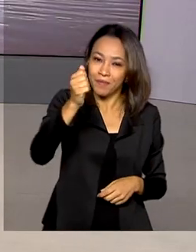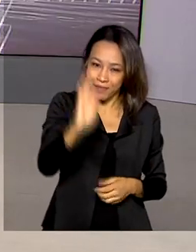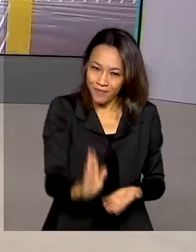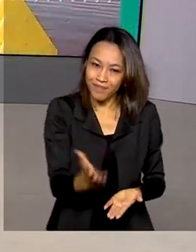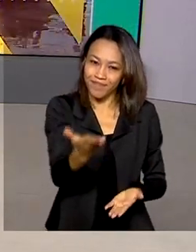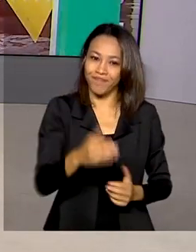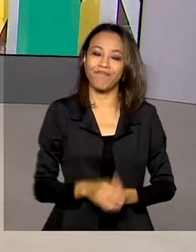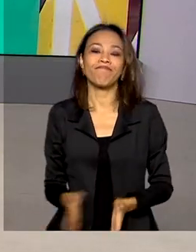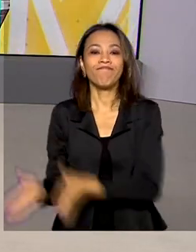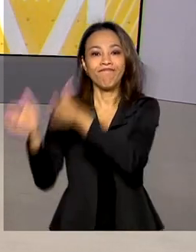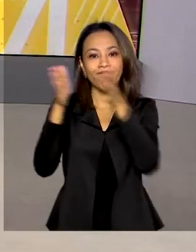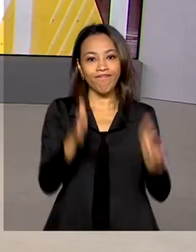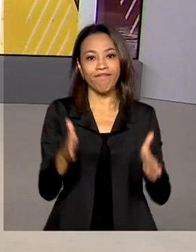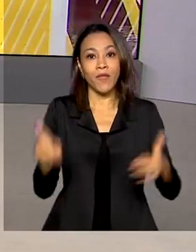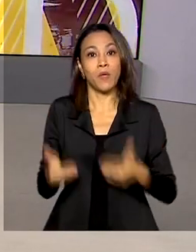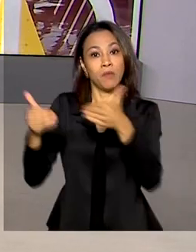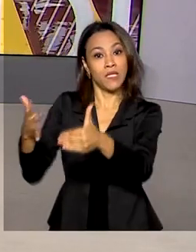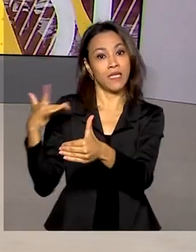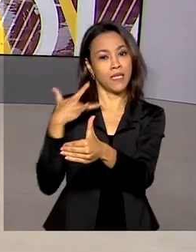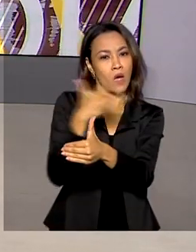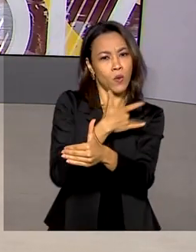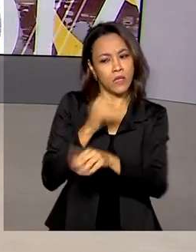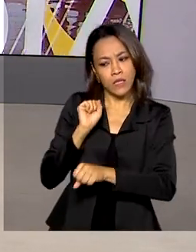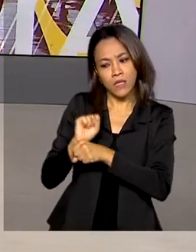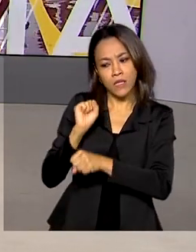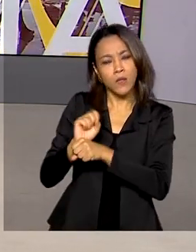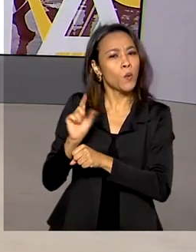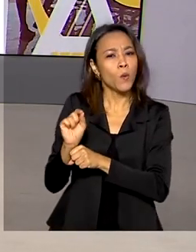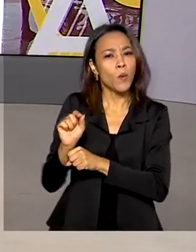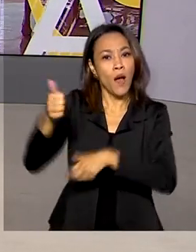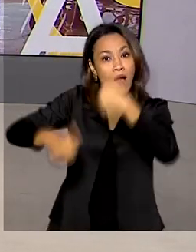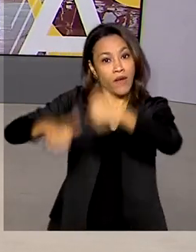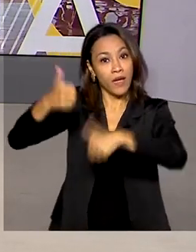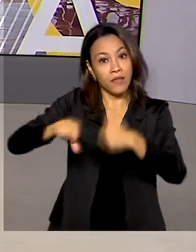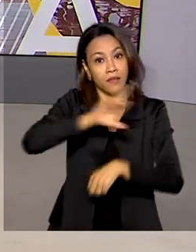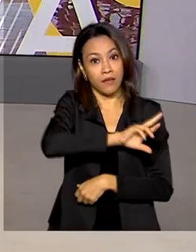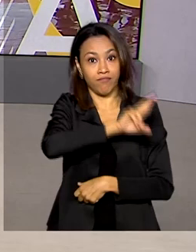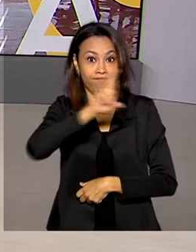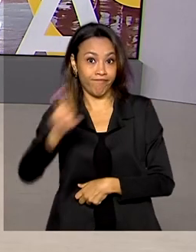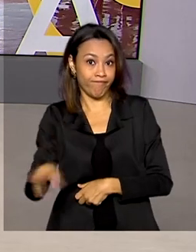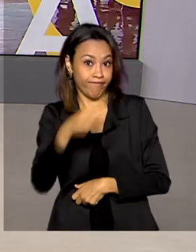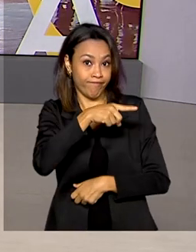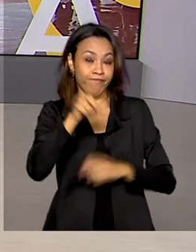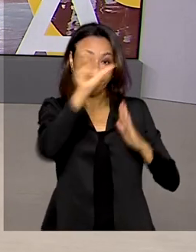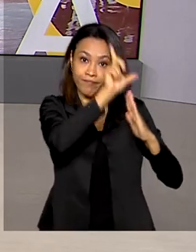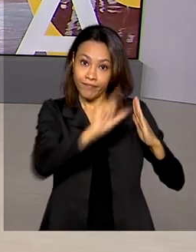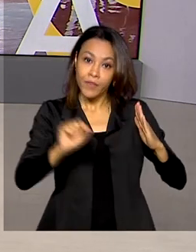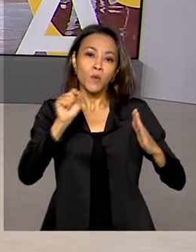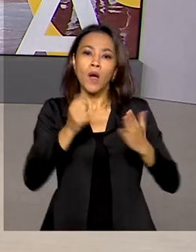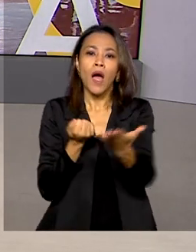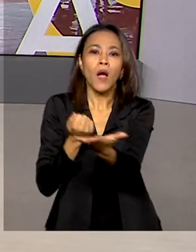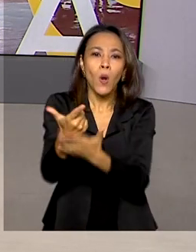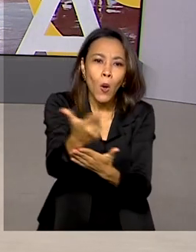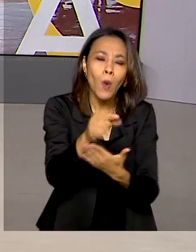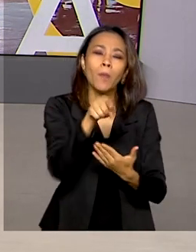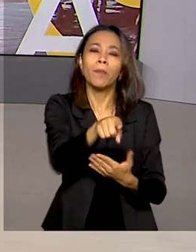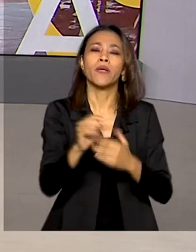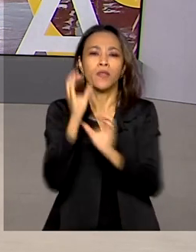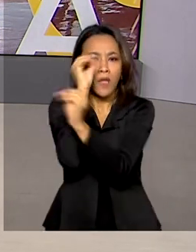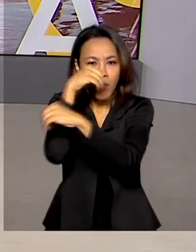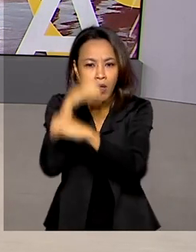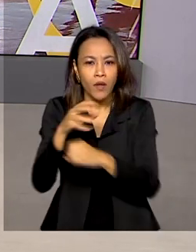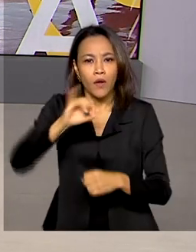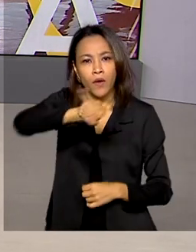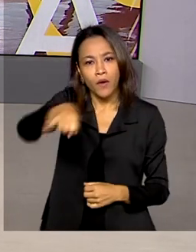O Ministério da Saúde vai aguardar a avaliação do Palácio do Planalto sobre a compra de vacinas dos laboratórios Janssen e Pfizer